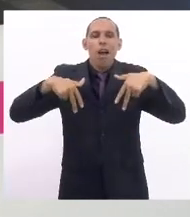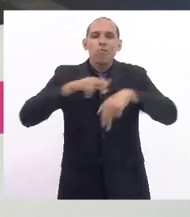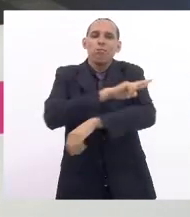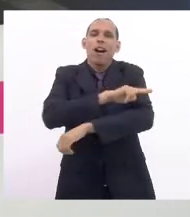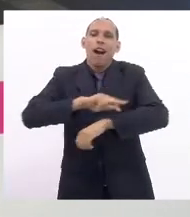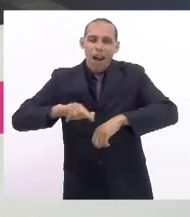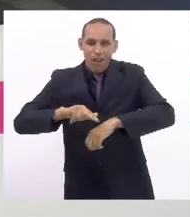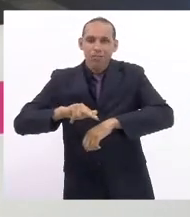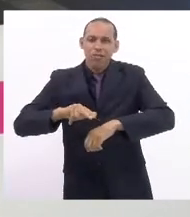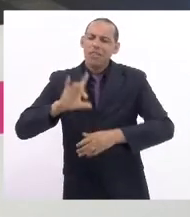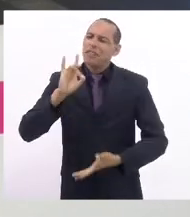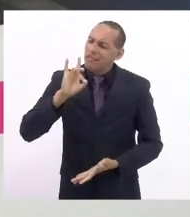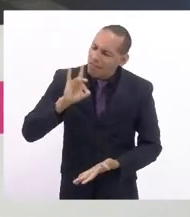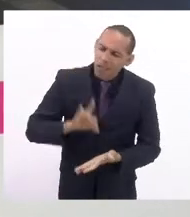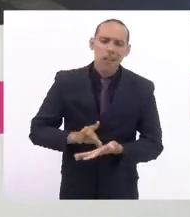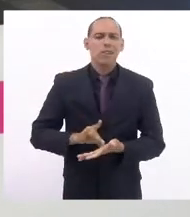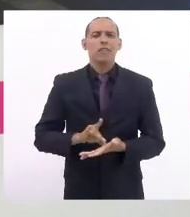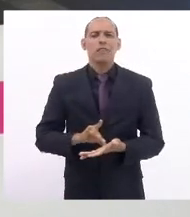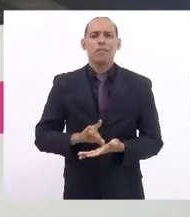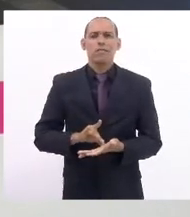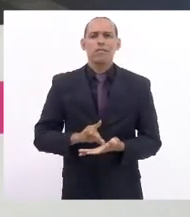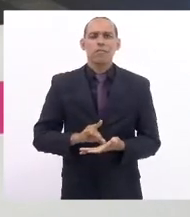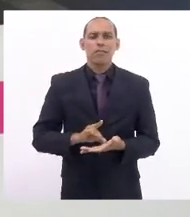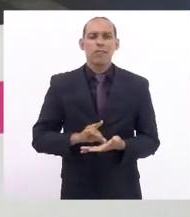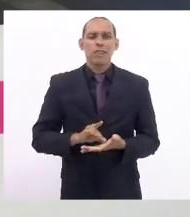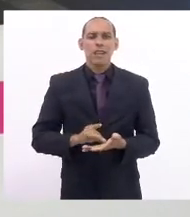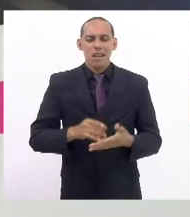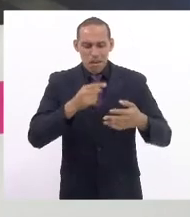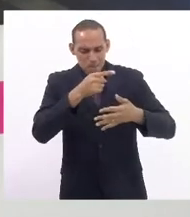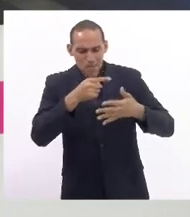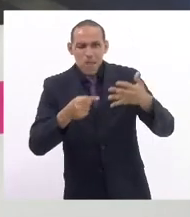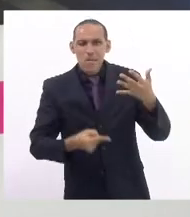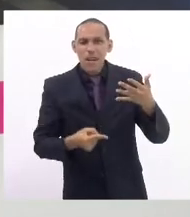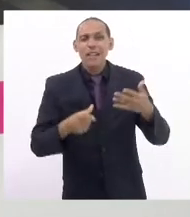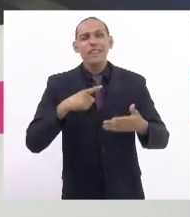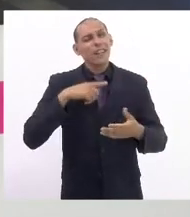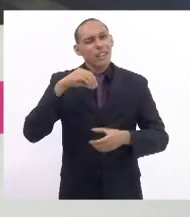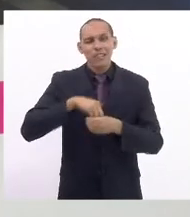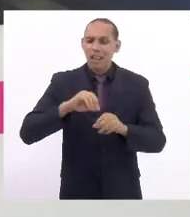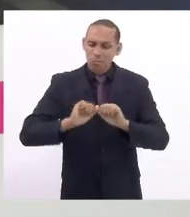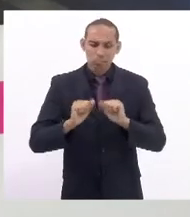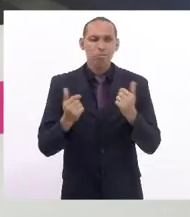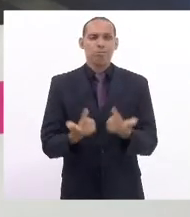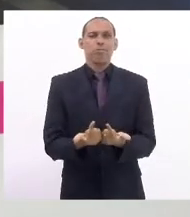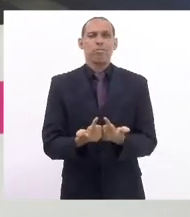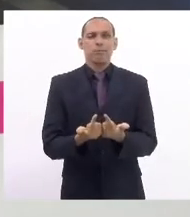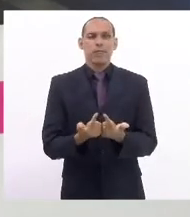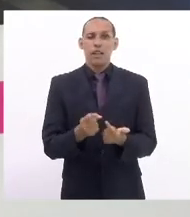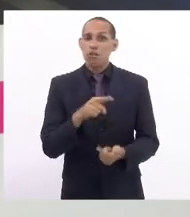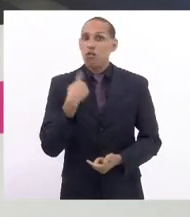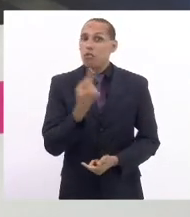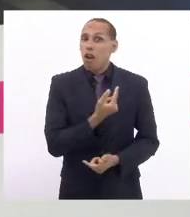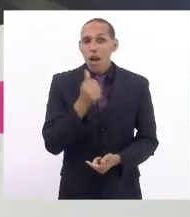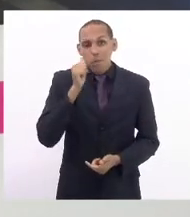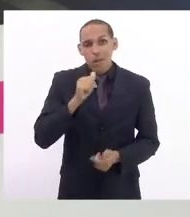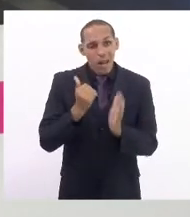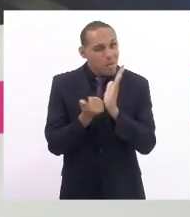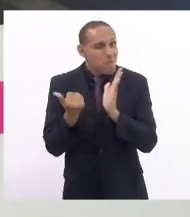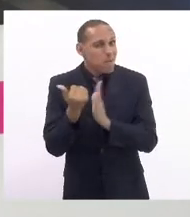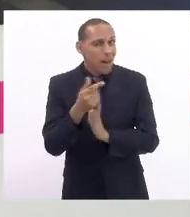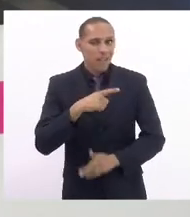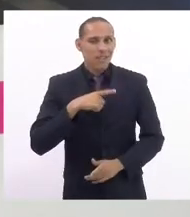é fato e ela se materializa nas casas legislativas e quando nós temos mais mulheres